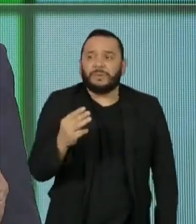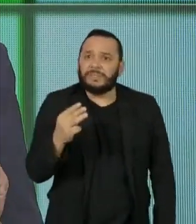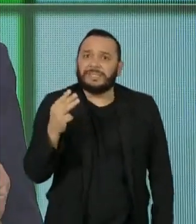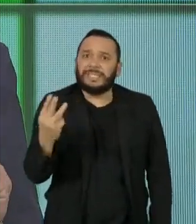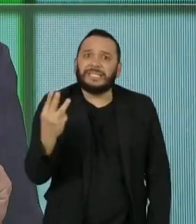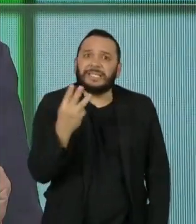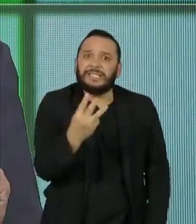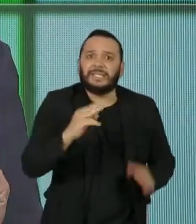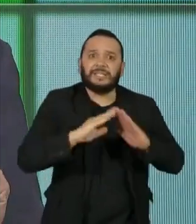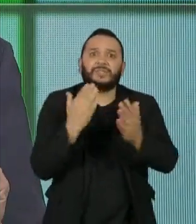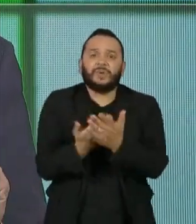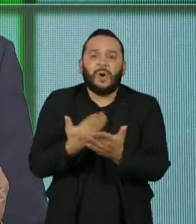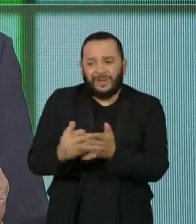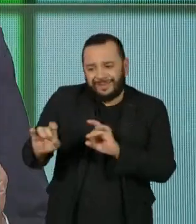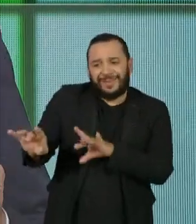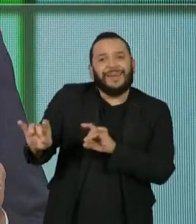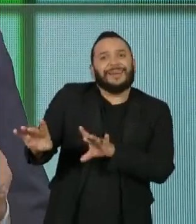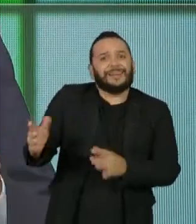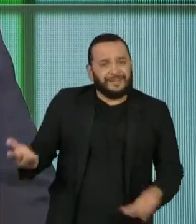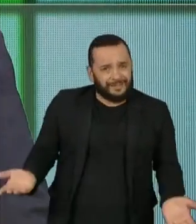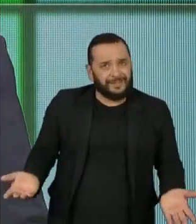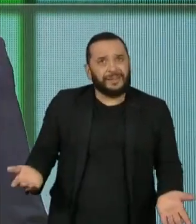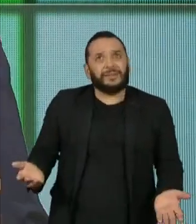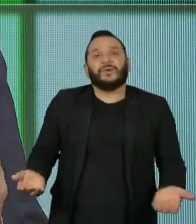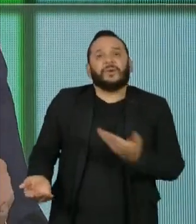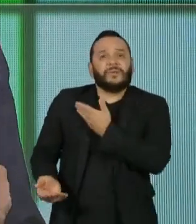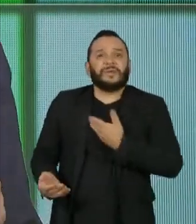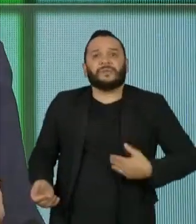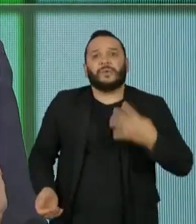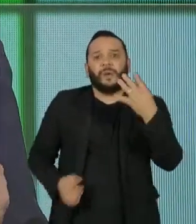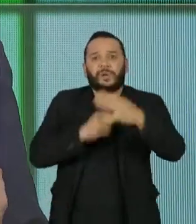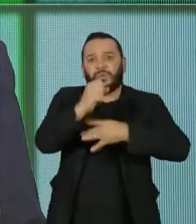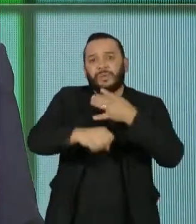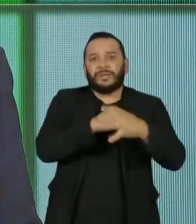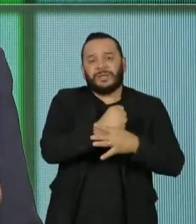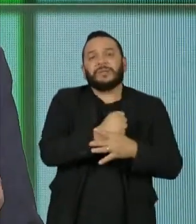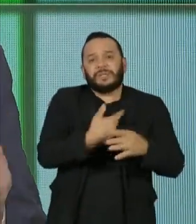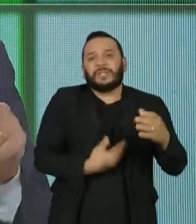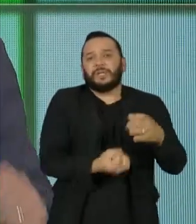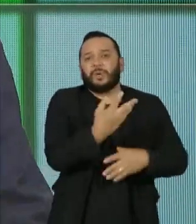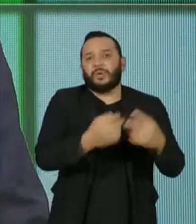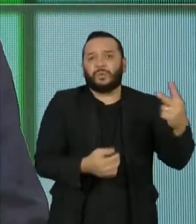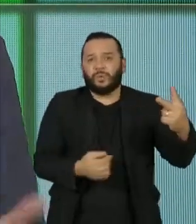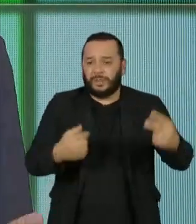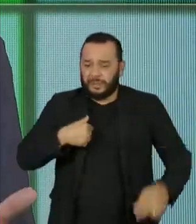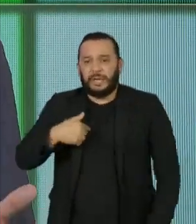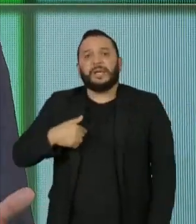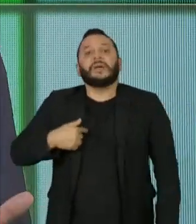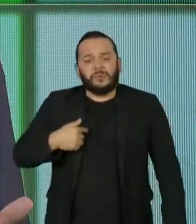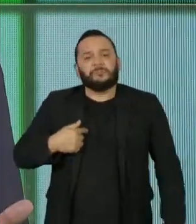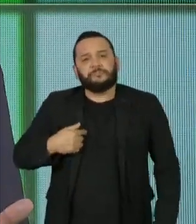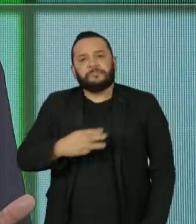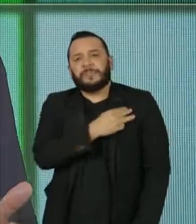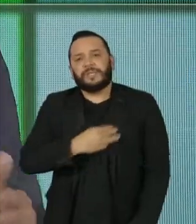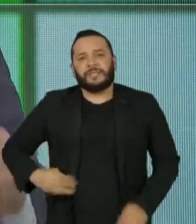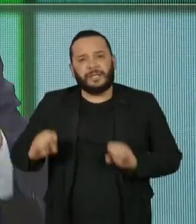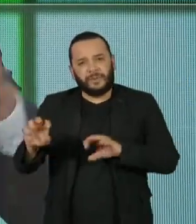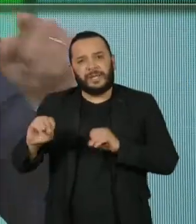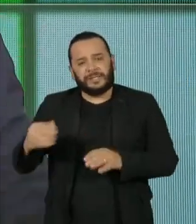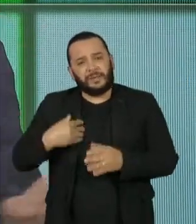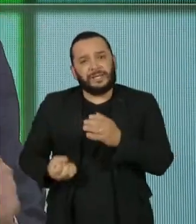escolas técnicas. Governador, em quatro anos, entregou duas. Eu, como ministro da Educação, entreguei 33.